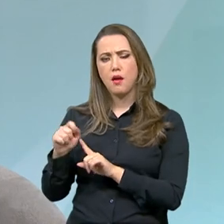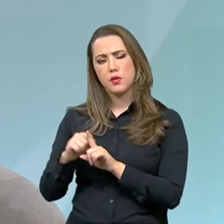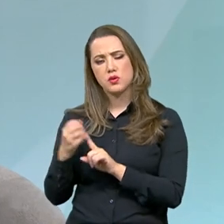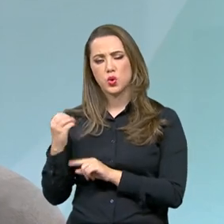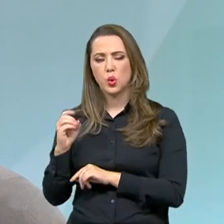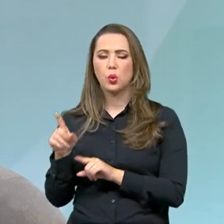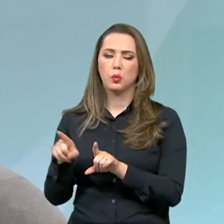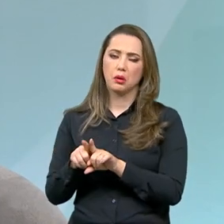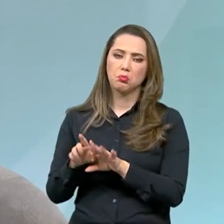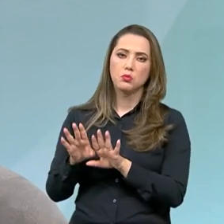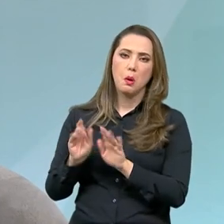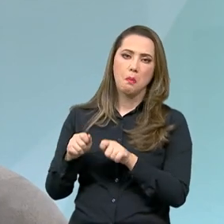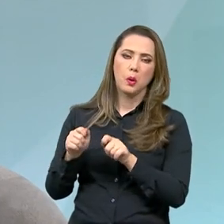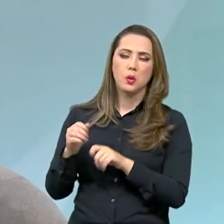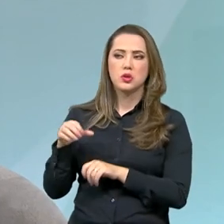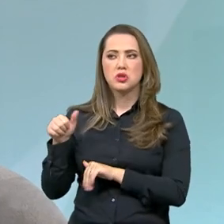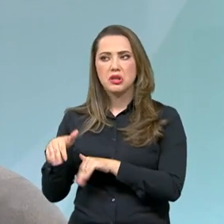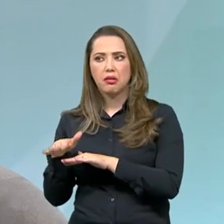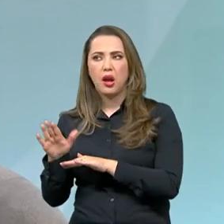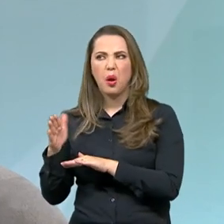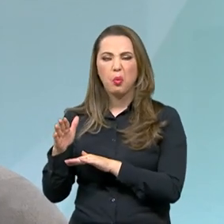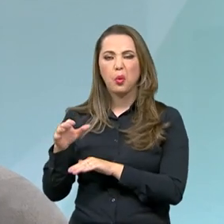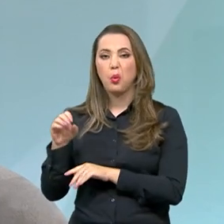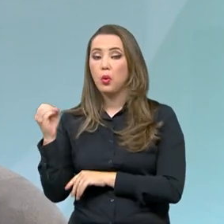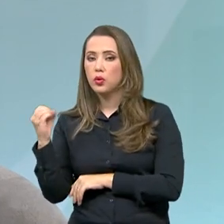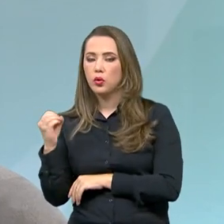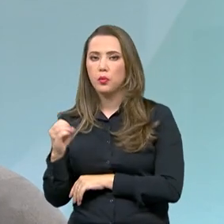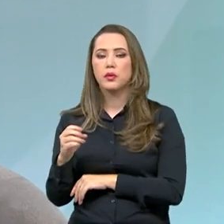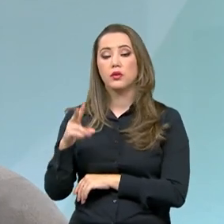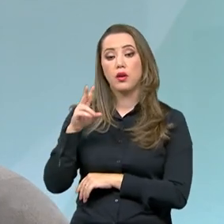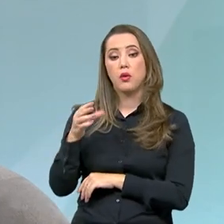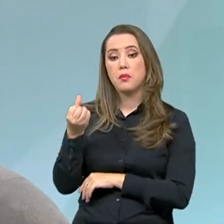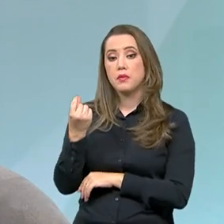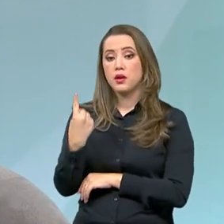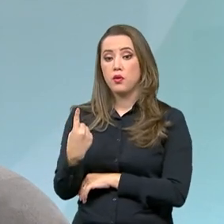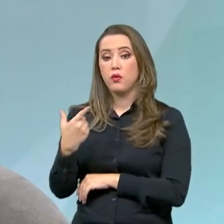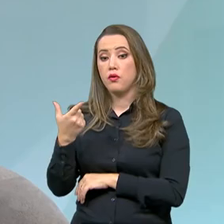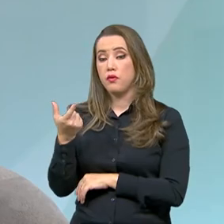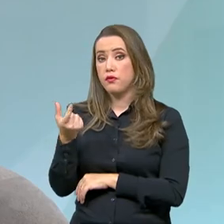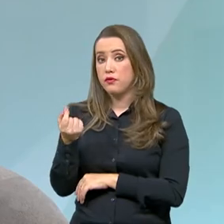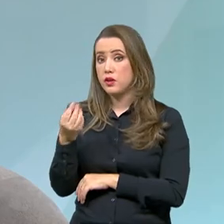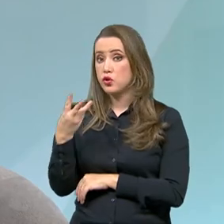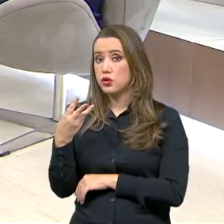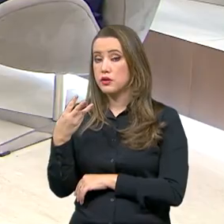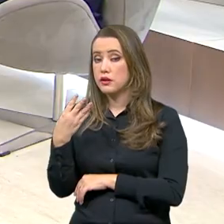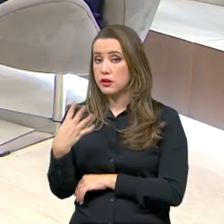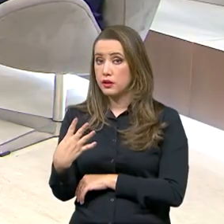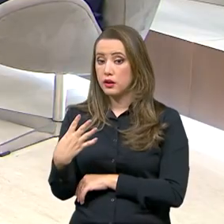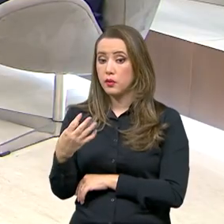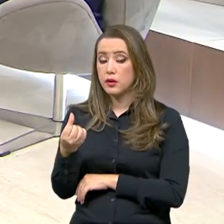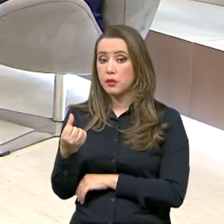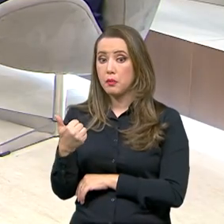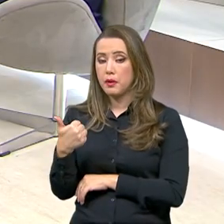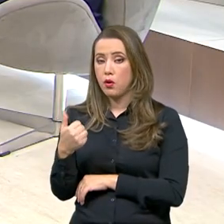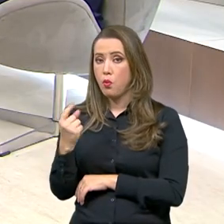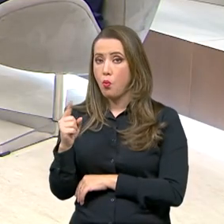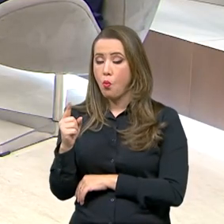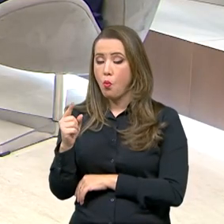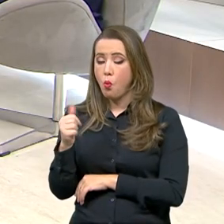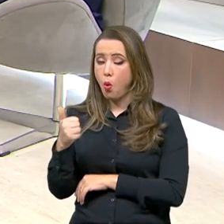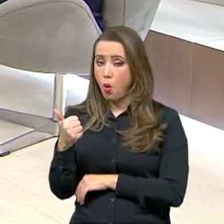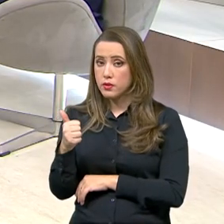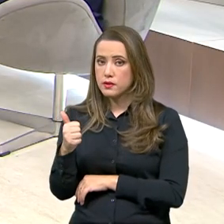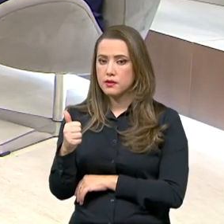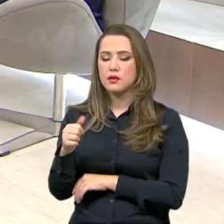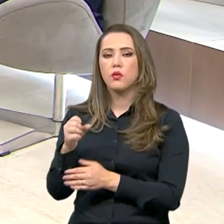Então, basta a pessoa mandar uma mensagem para 612344611, mandar um oi, aí o sistema vai